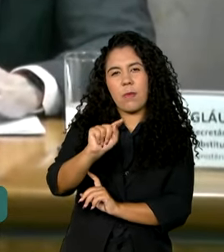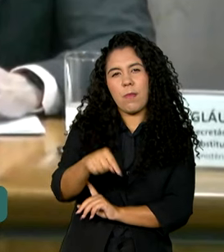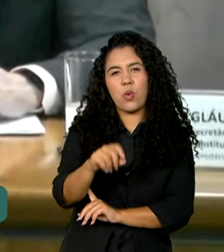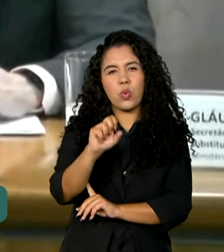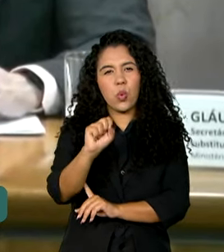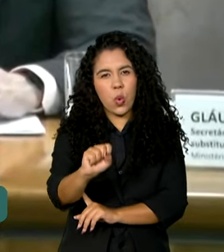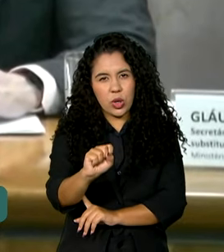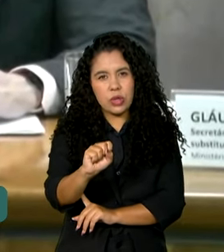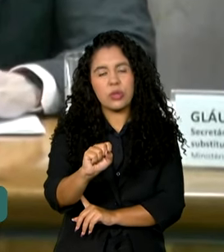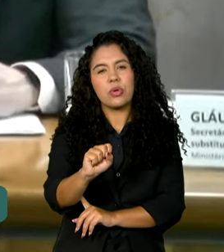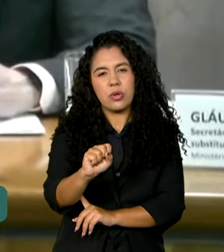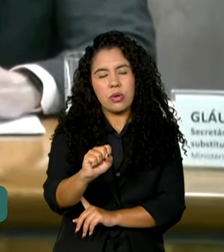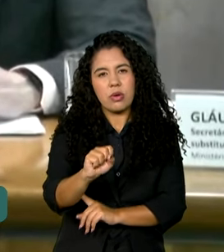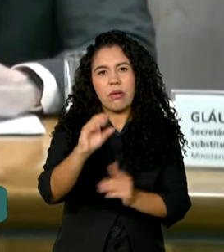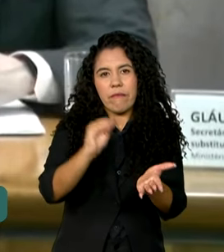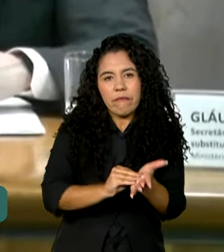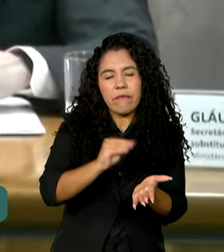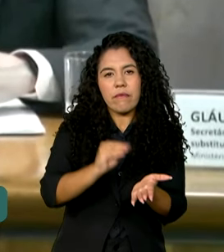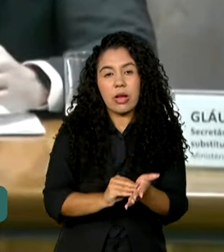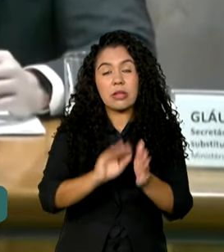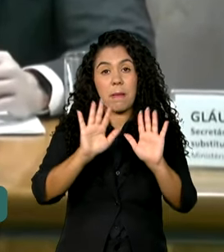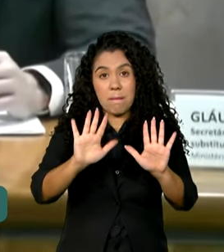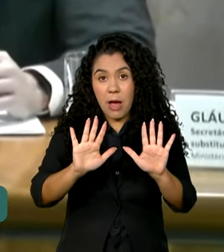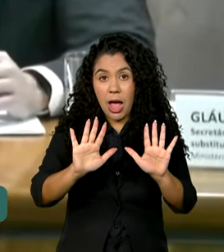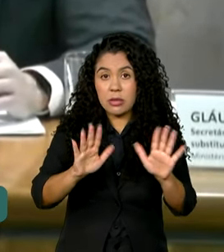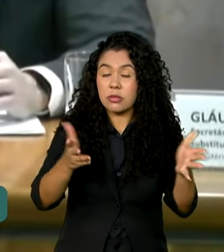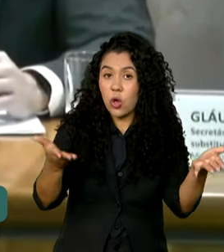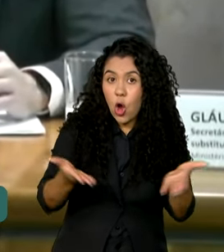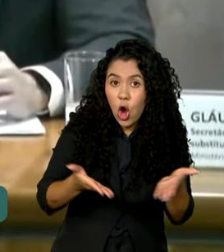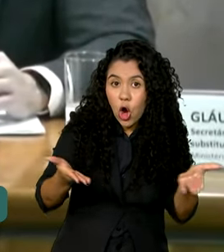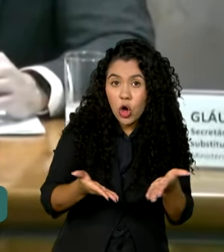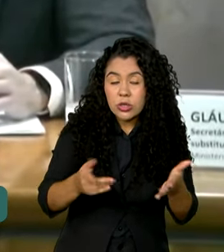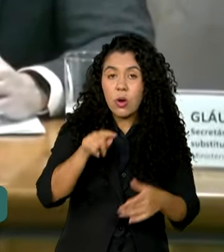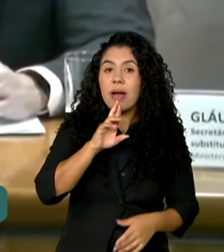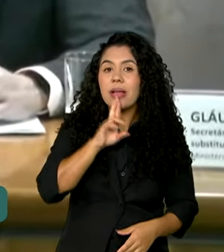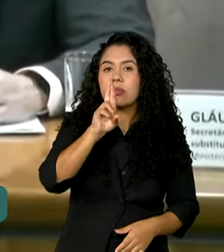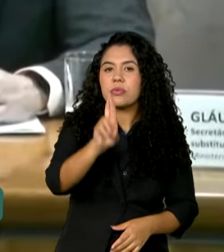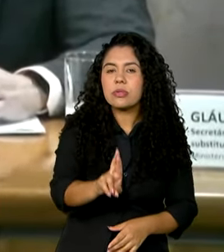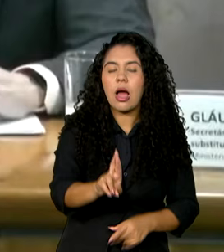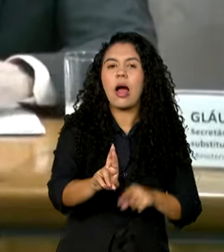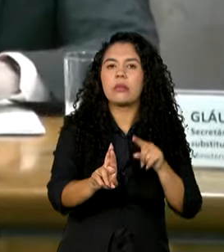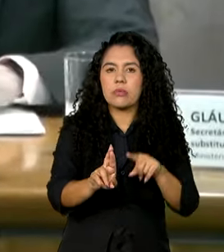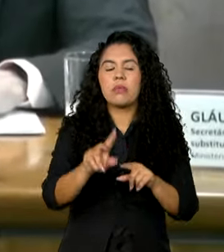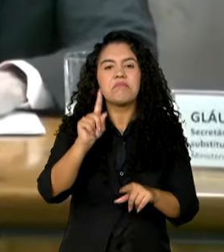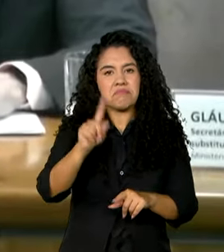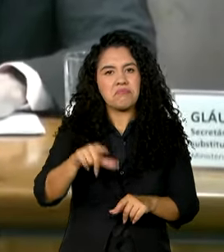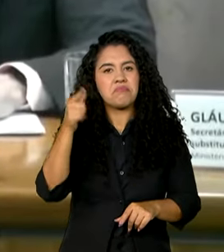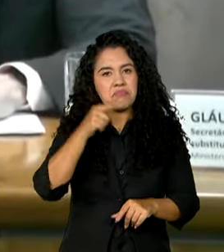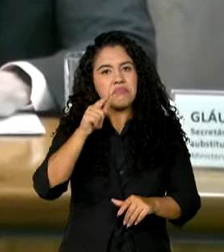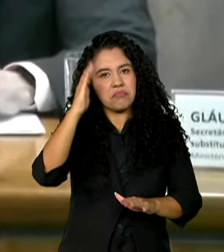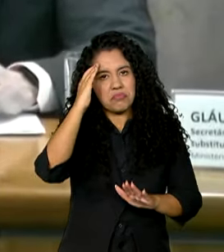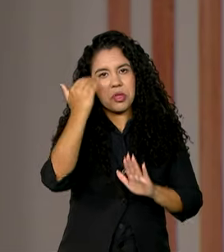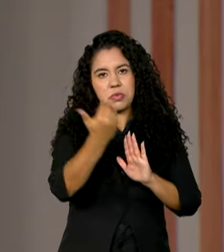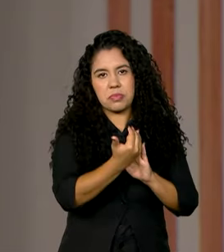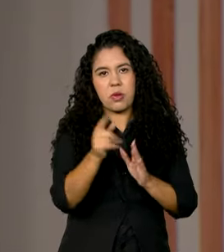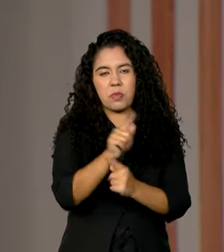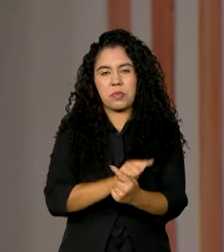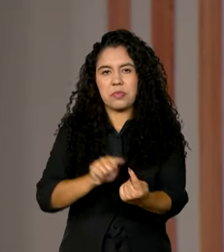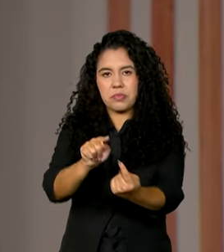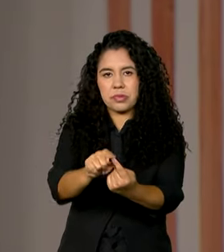primário, para hoje, o que muitos consideram muito razoável, o cumprimento da meta do ano.